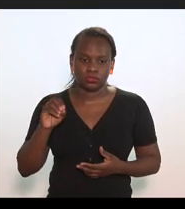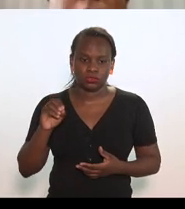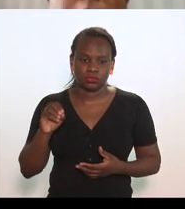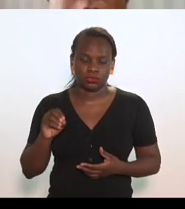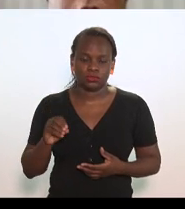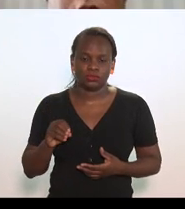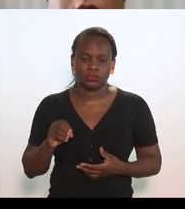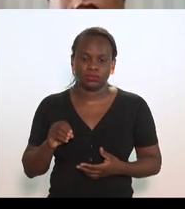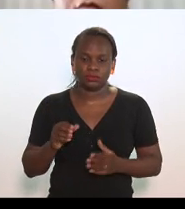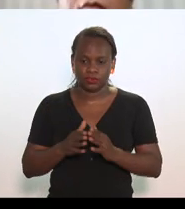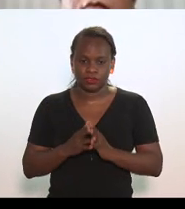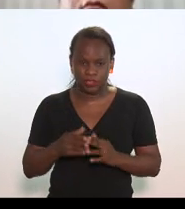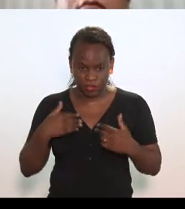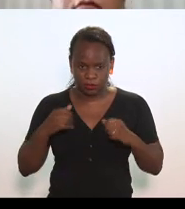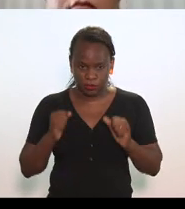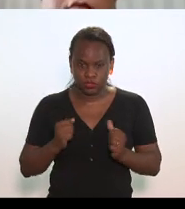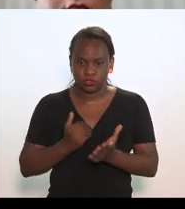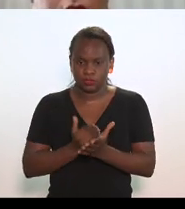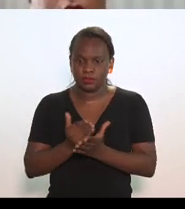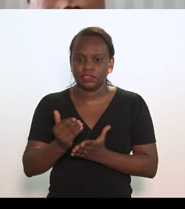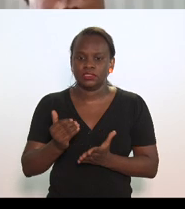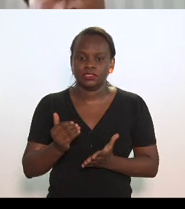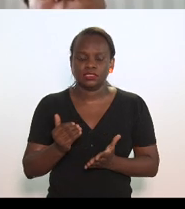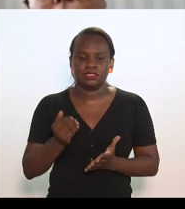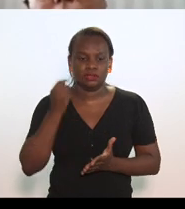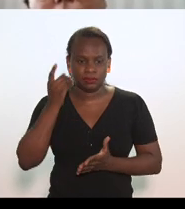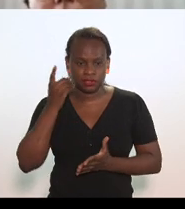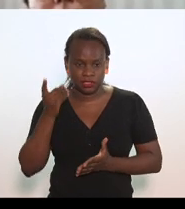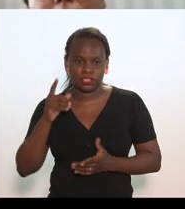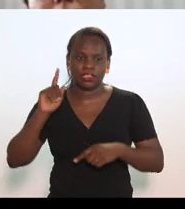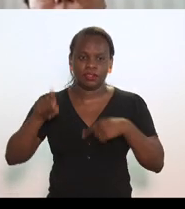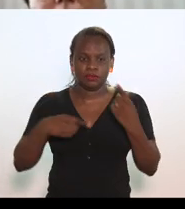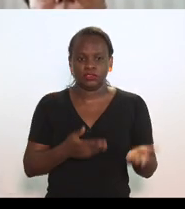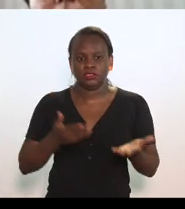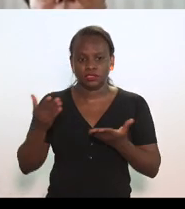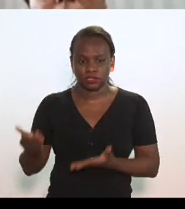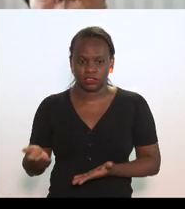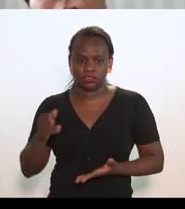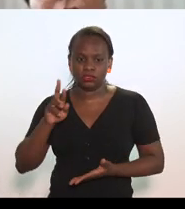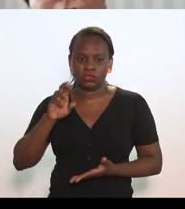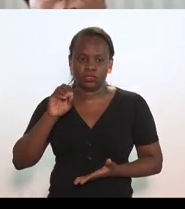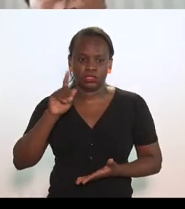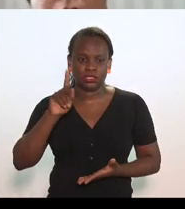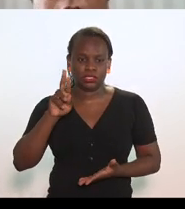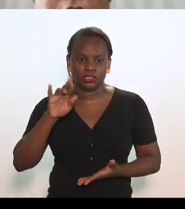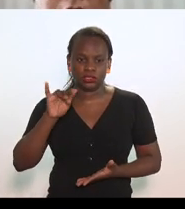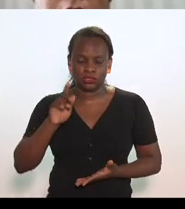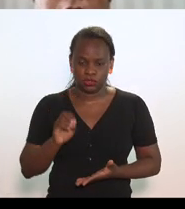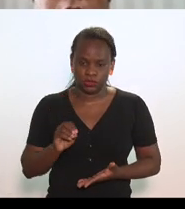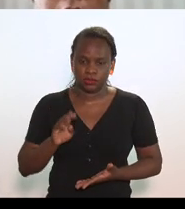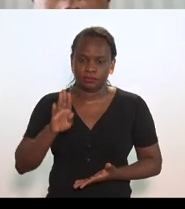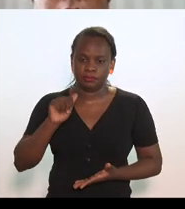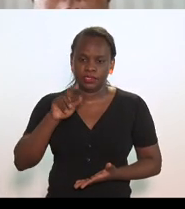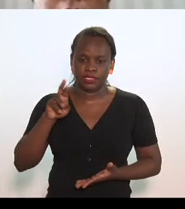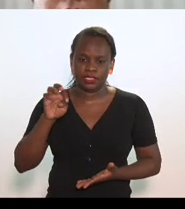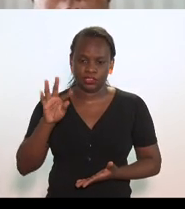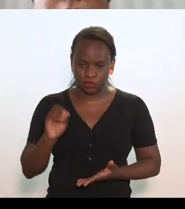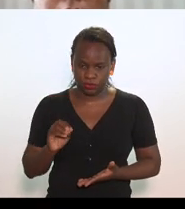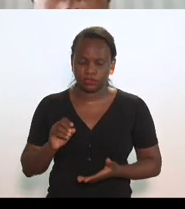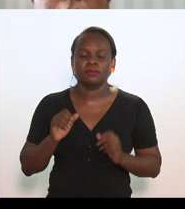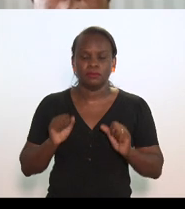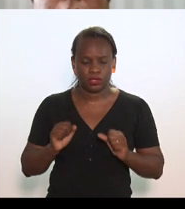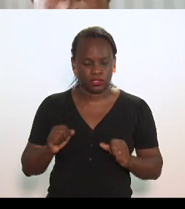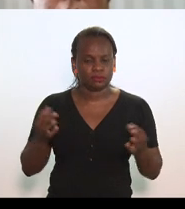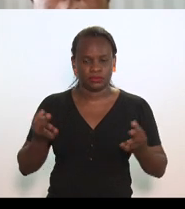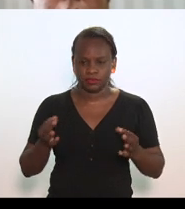Matos, por favor. Eu posso iniciar, deputado, e depois eu passo a palavra para o Rodrigo Barreto? Perfeitamente,